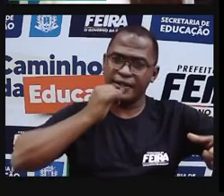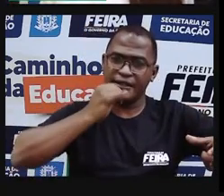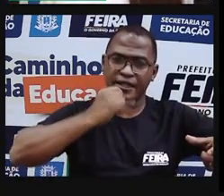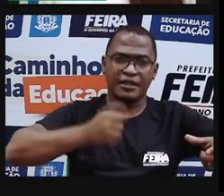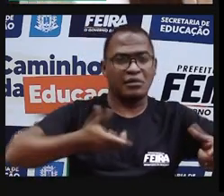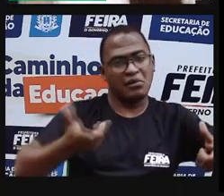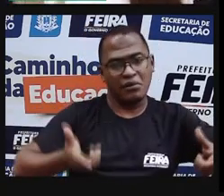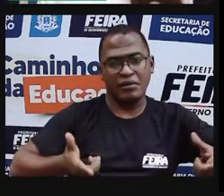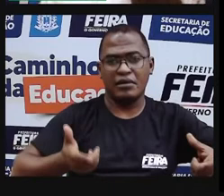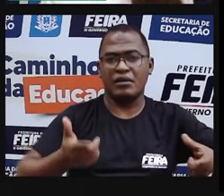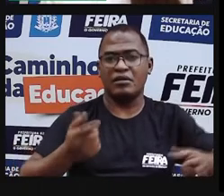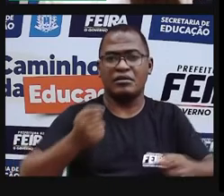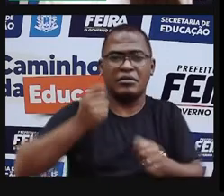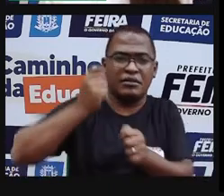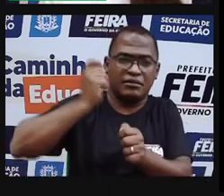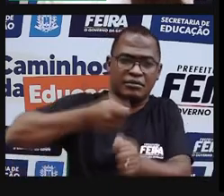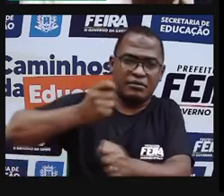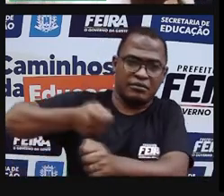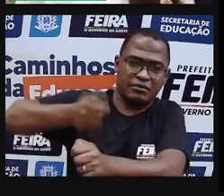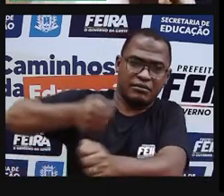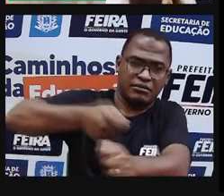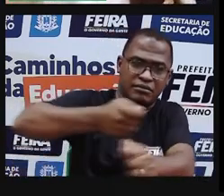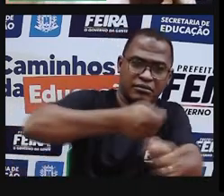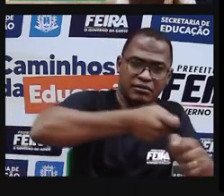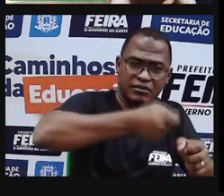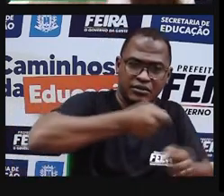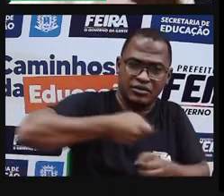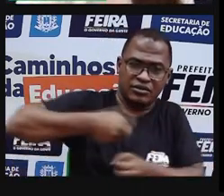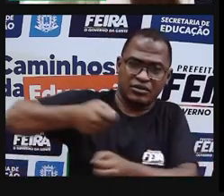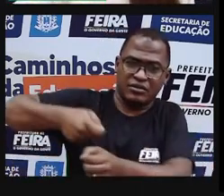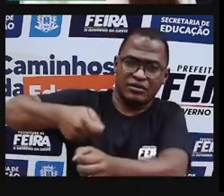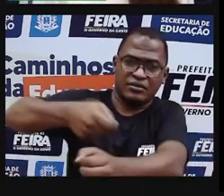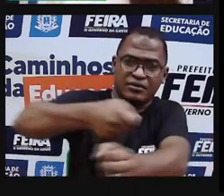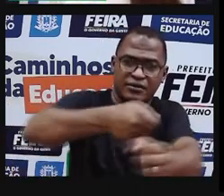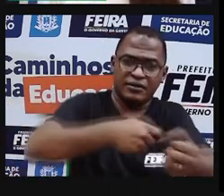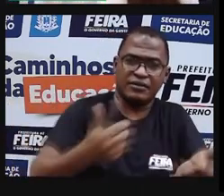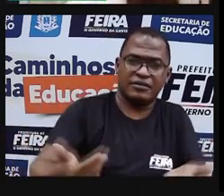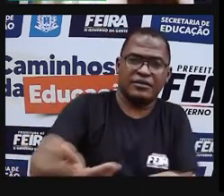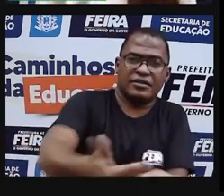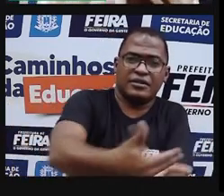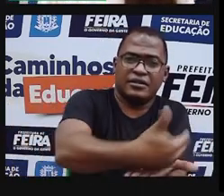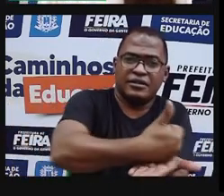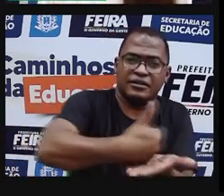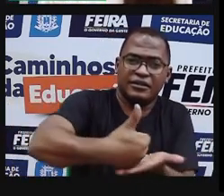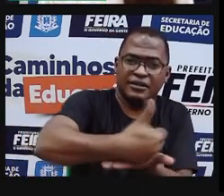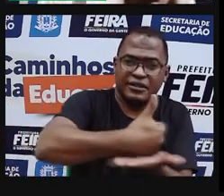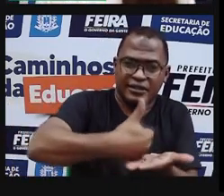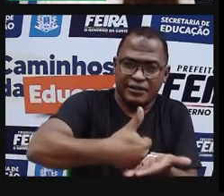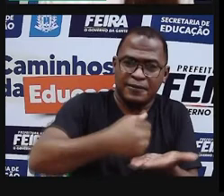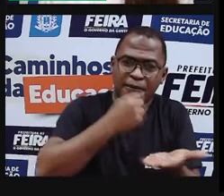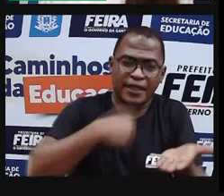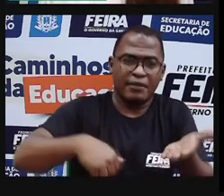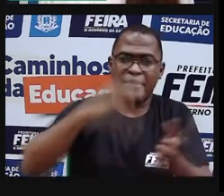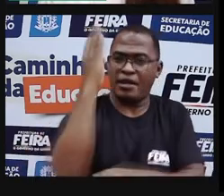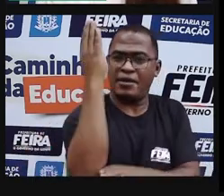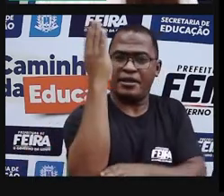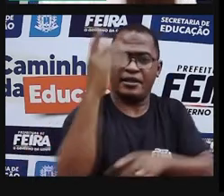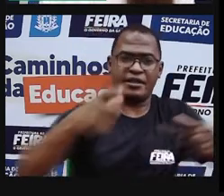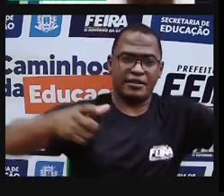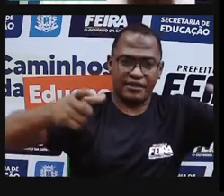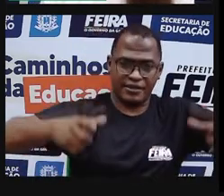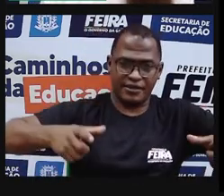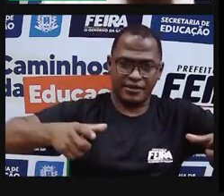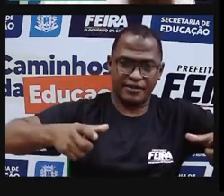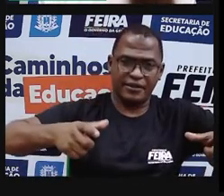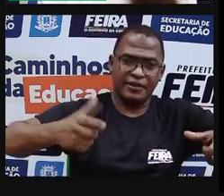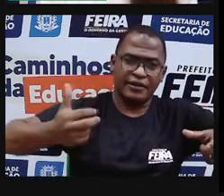com algumas ferramentas, ele vai fazer as marcações. É como se fosse um desenho na madeira. Tem o